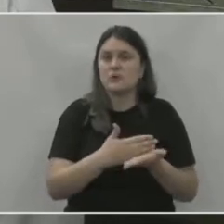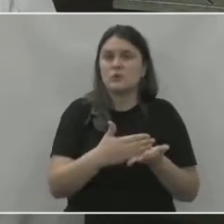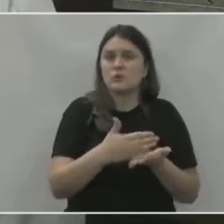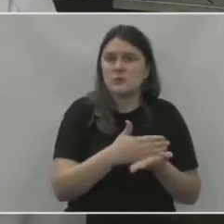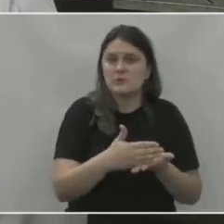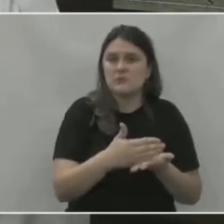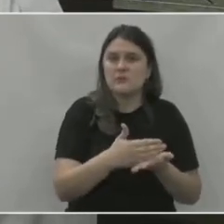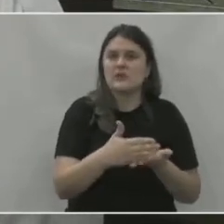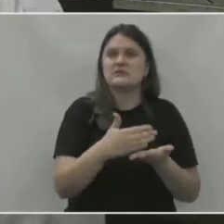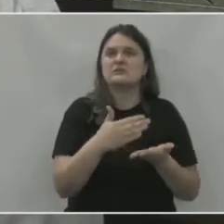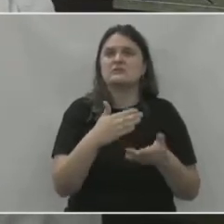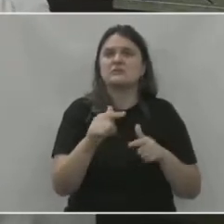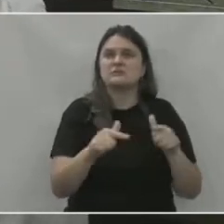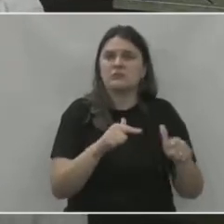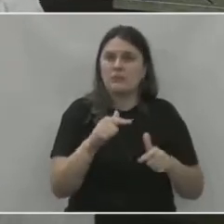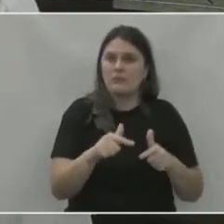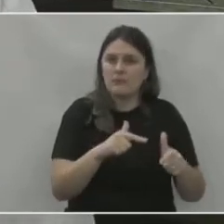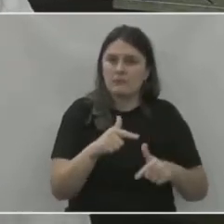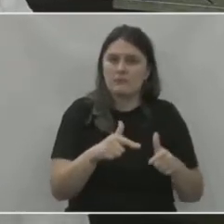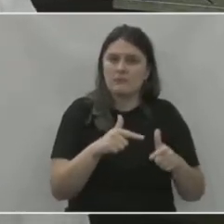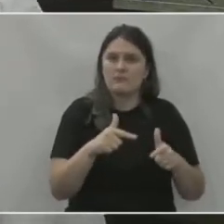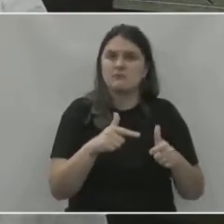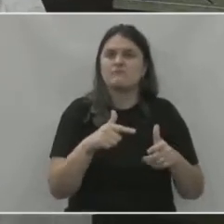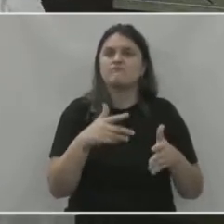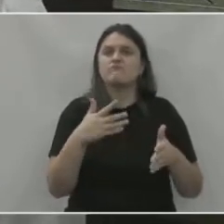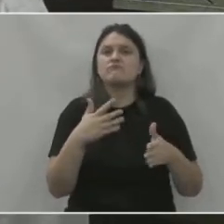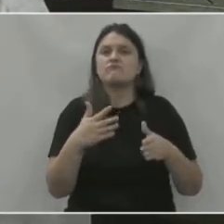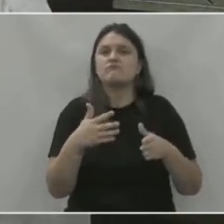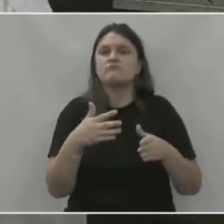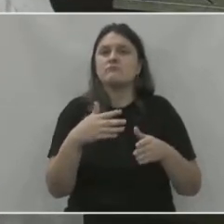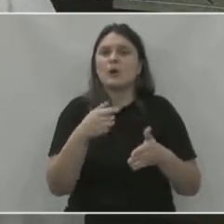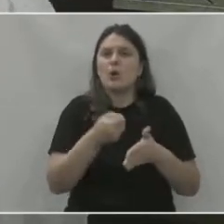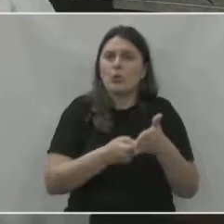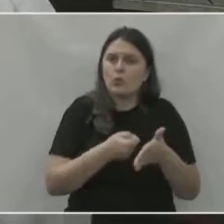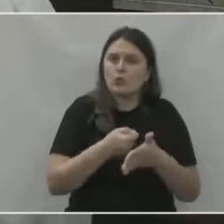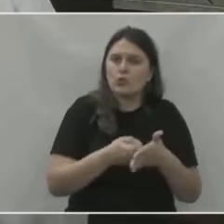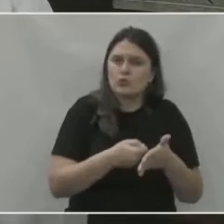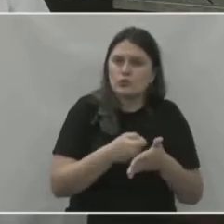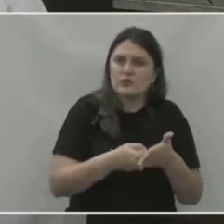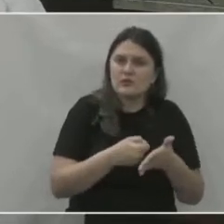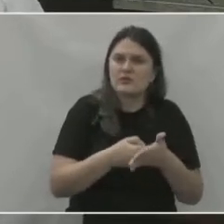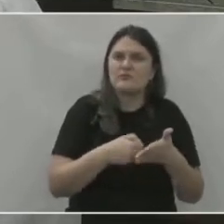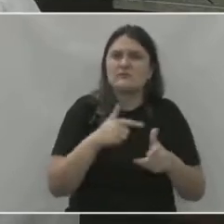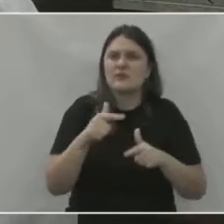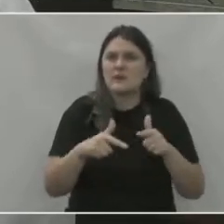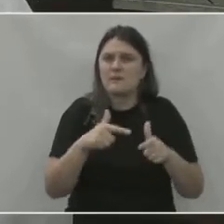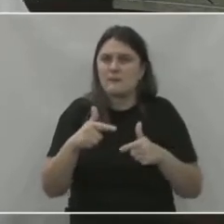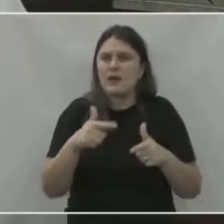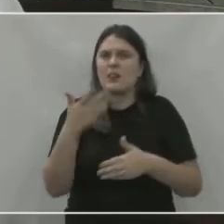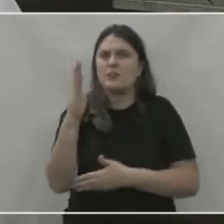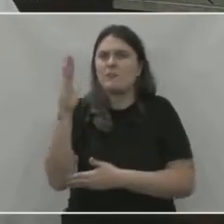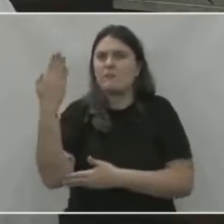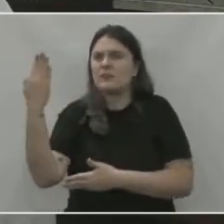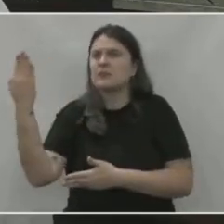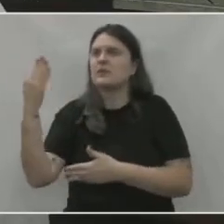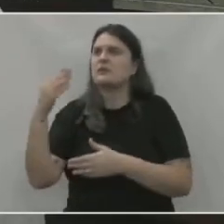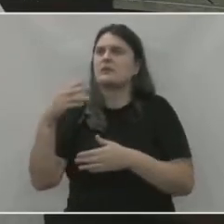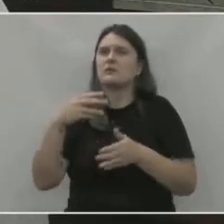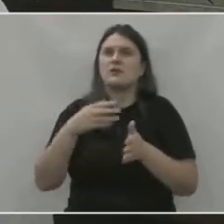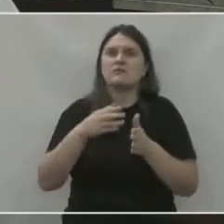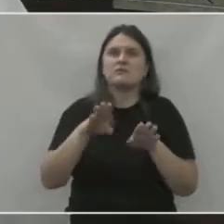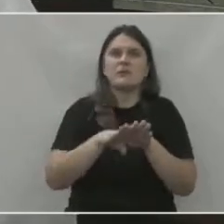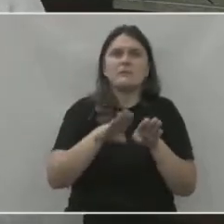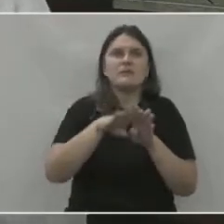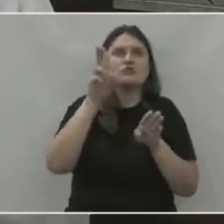trabalho assim, depois começa a haver o trabalho da navegação, os vapores que